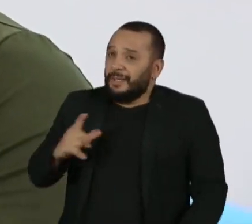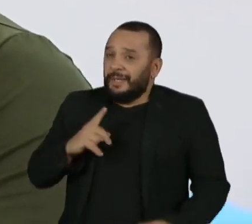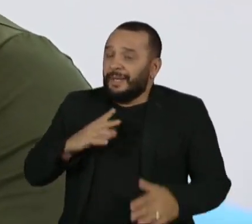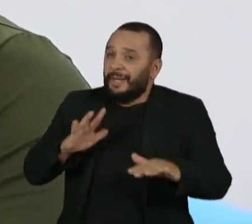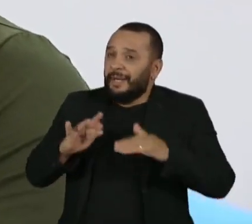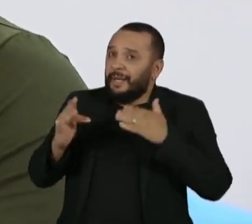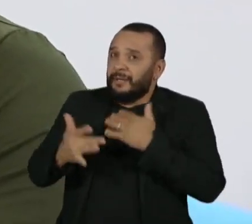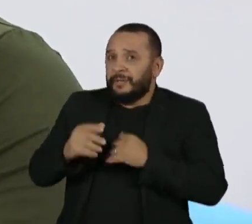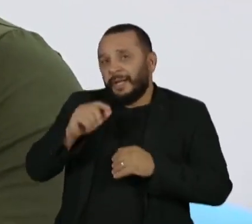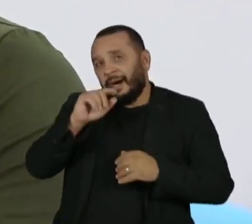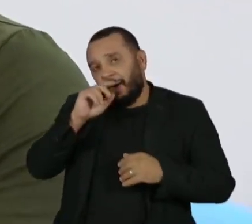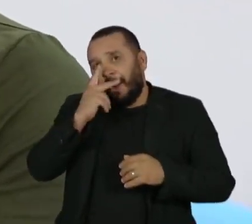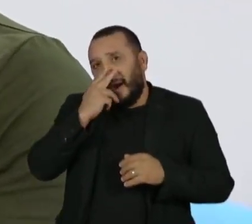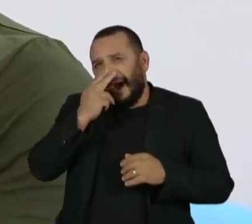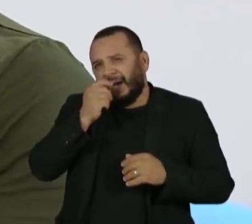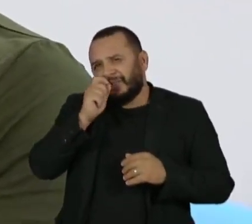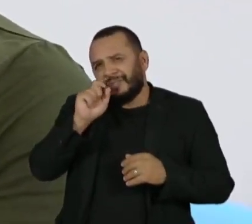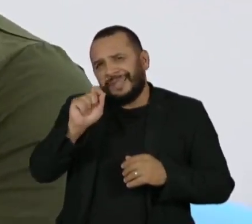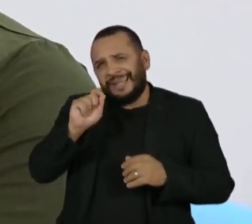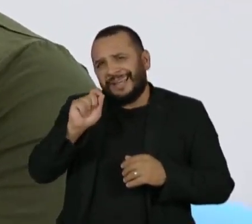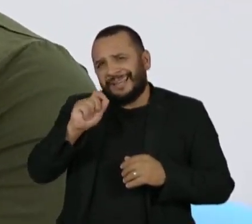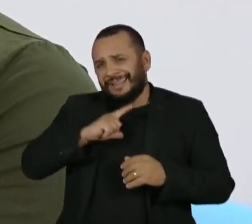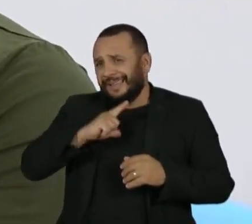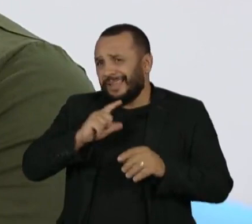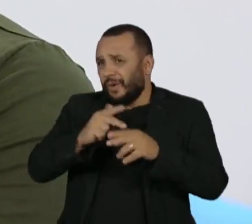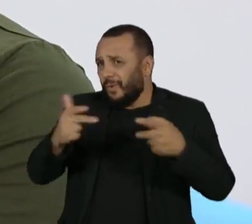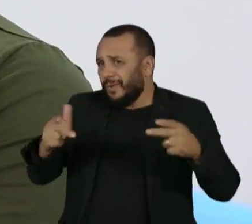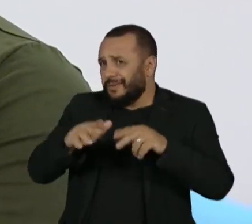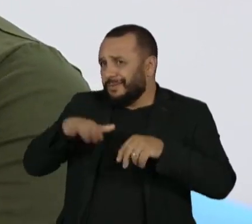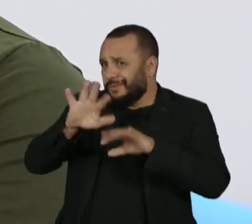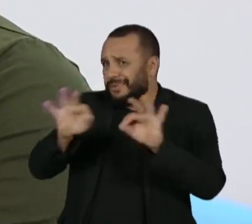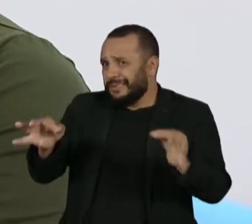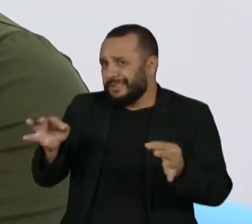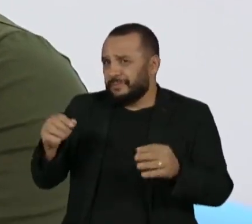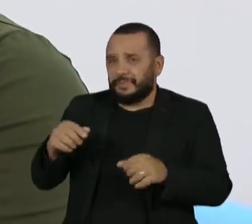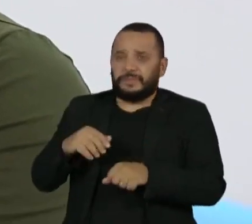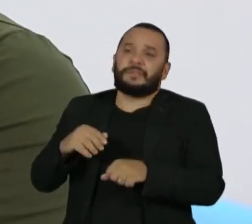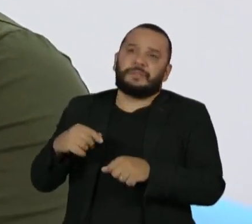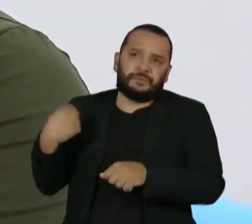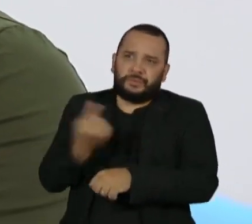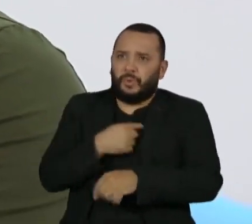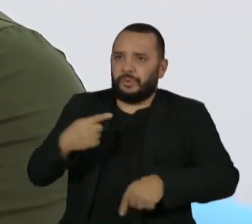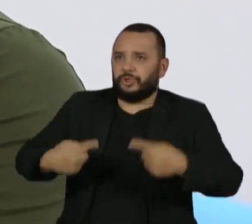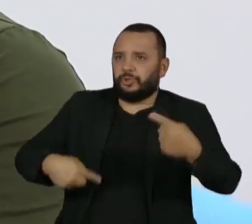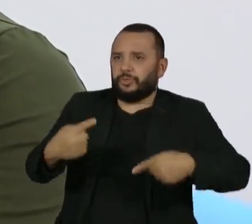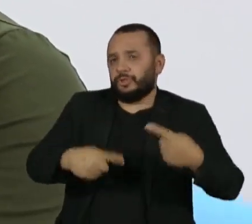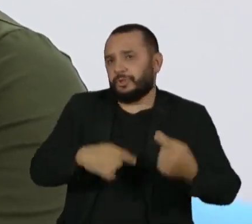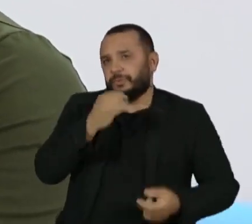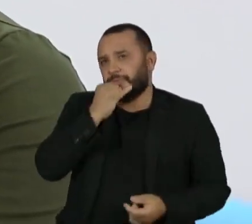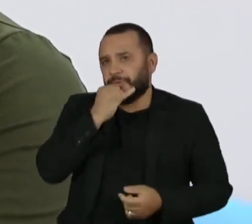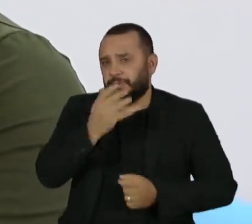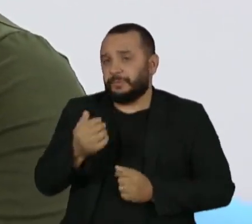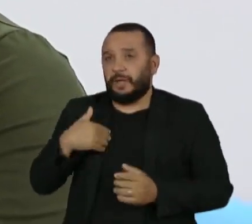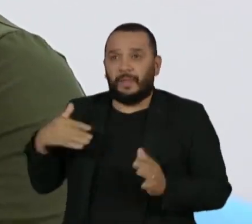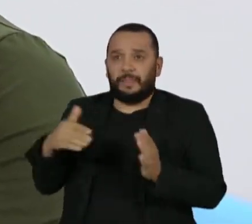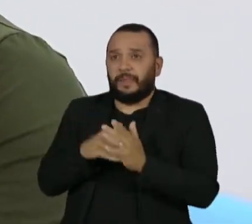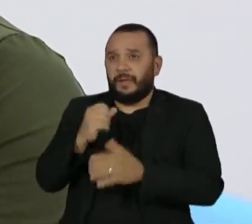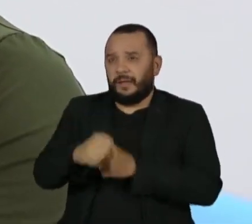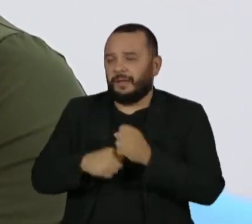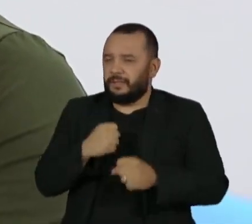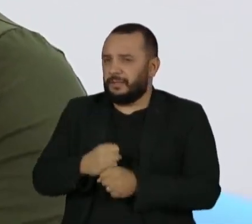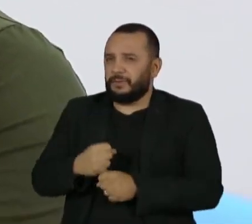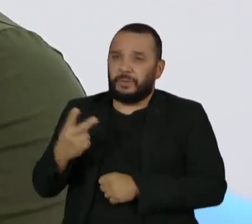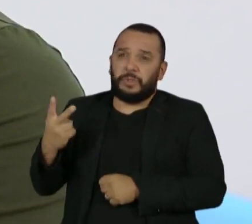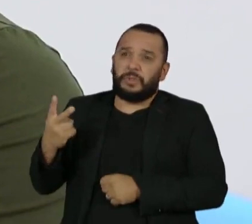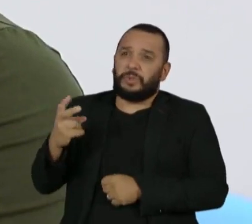sociais, Vera, eu acho que tem coisas mais simples para a gente discutir. Por exemplo, até 2000 e alguma